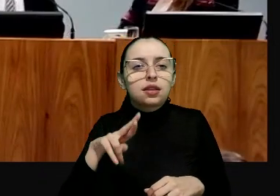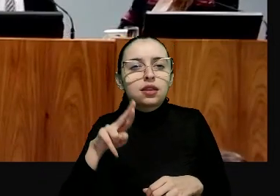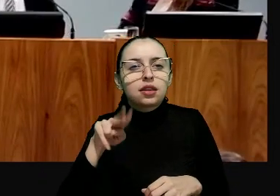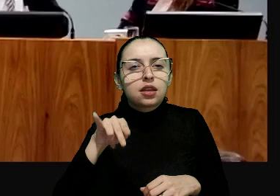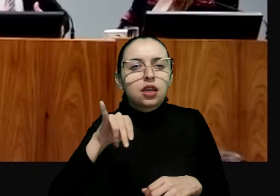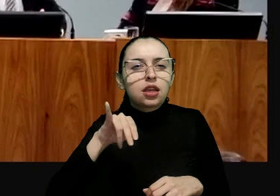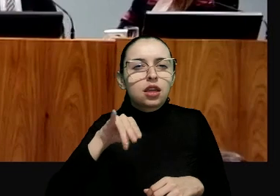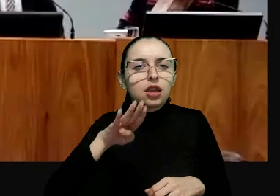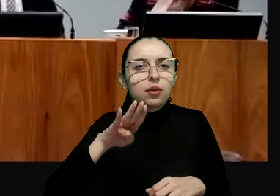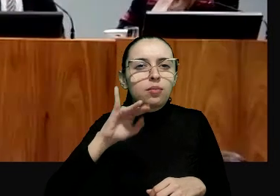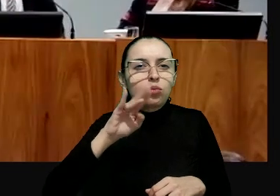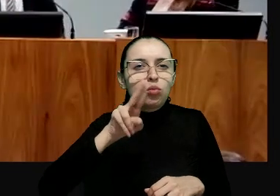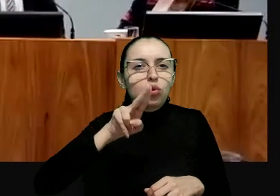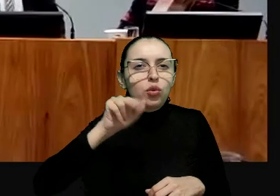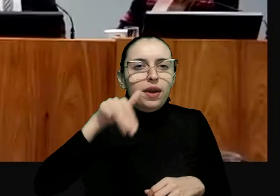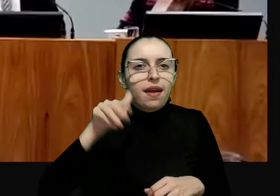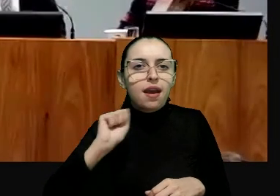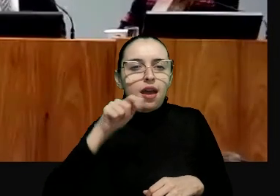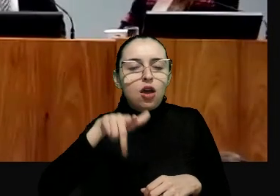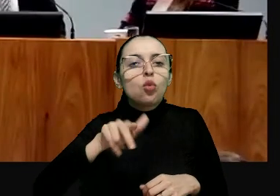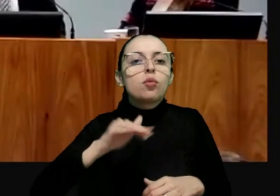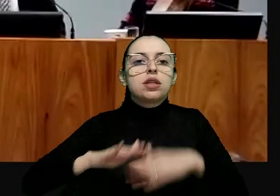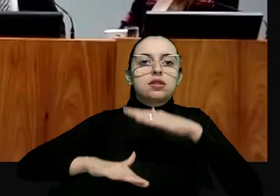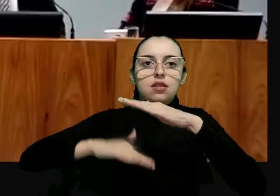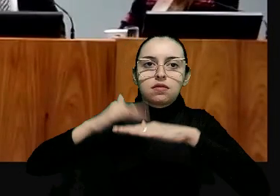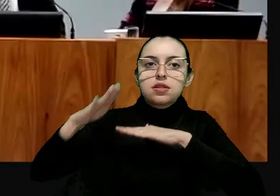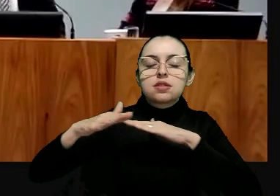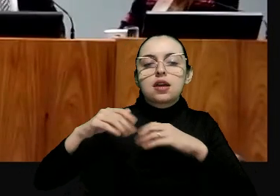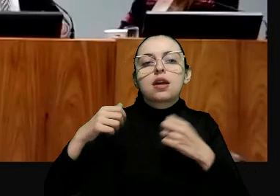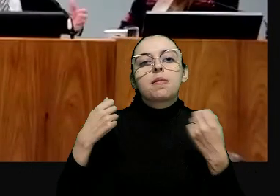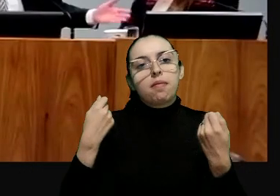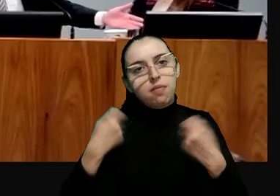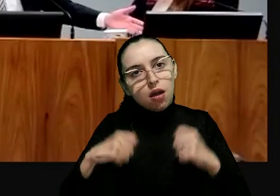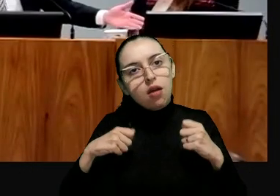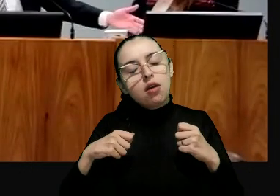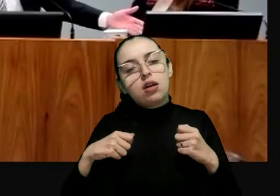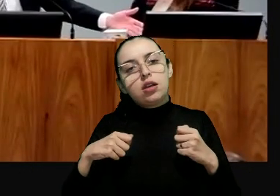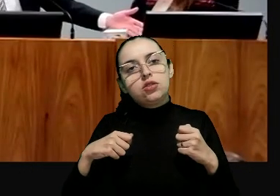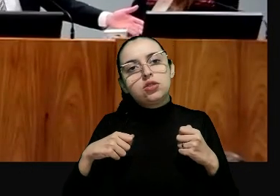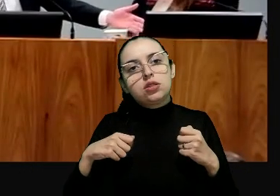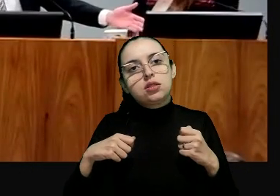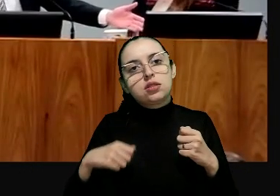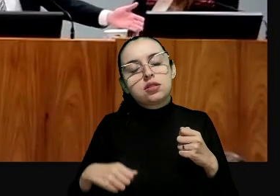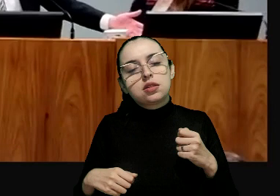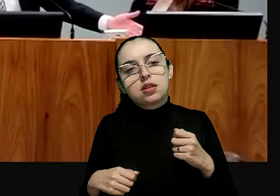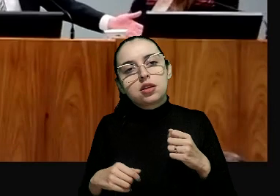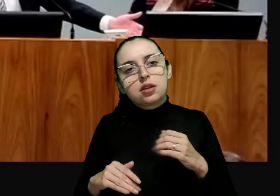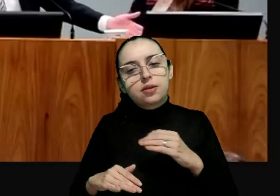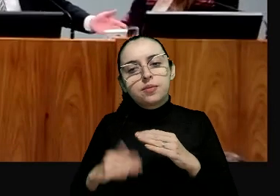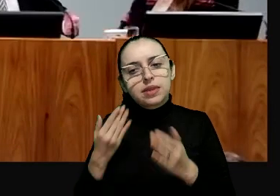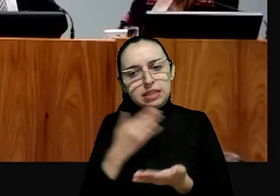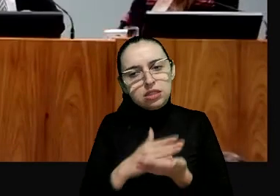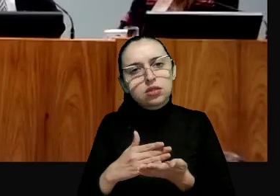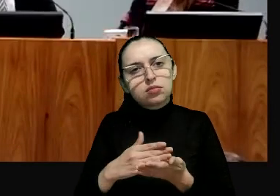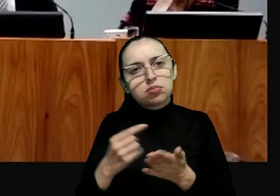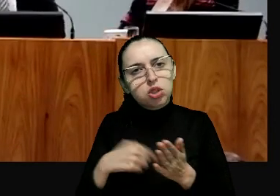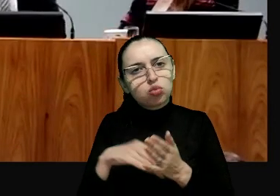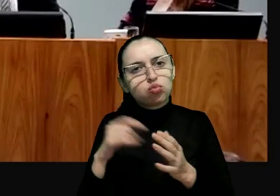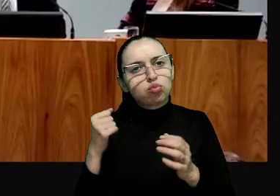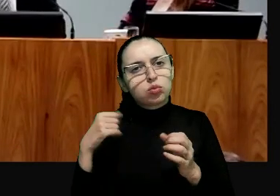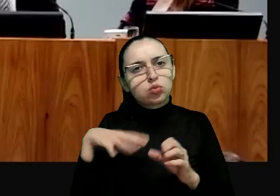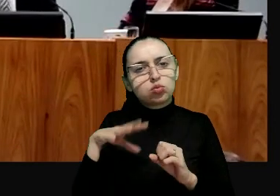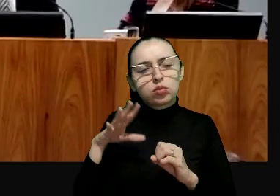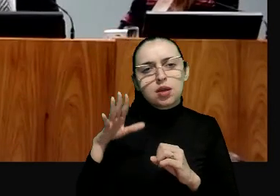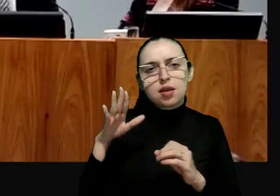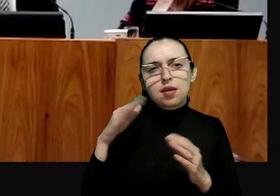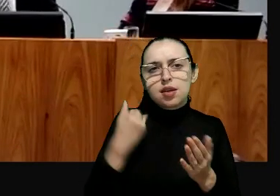em avançar. Eu acho que é possível que a gente possa fazer, a partir deste estudo